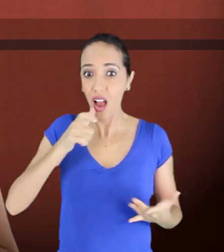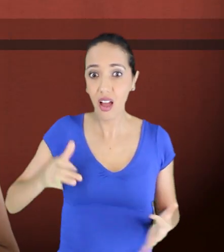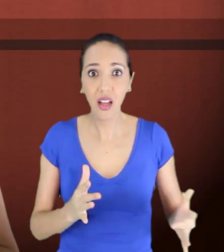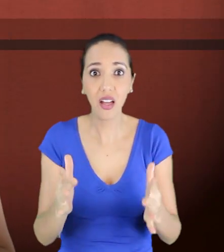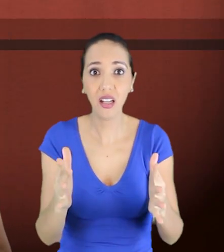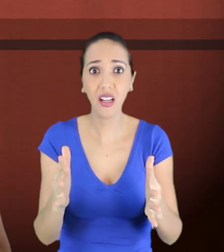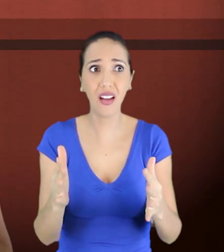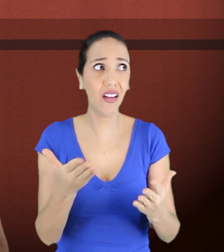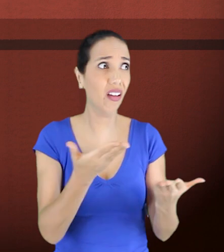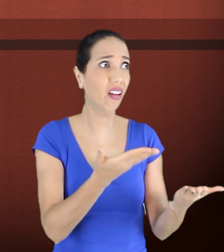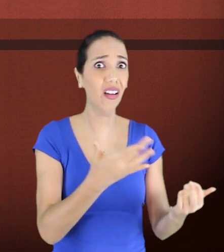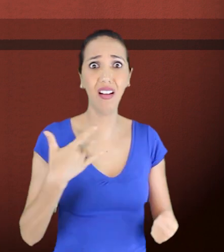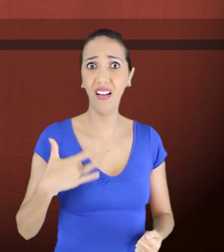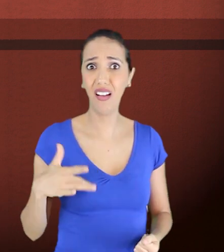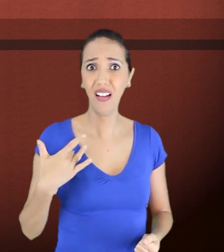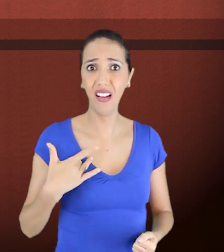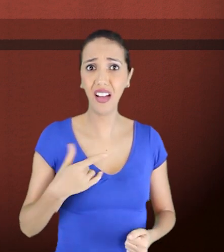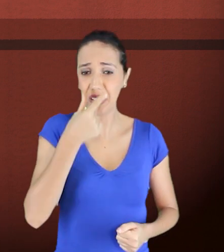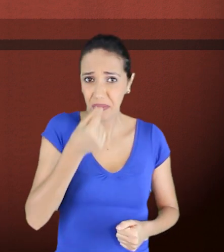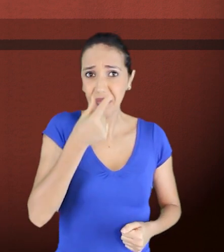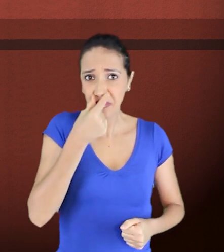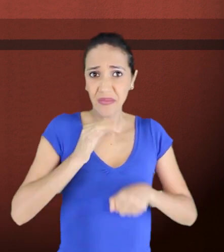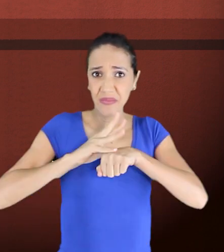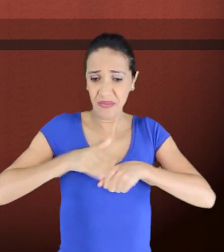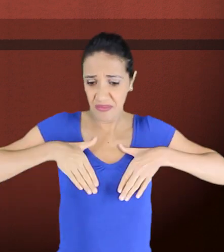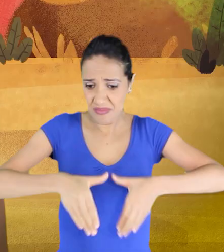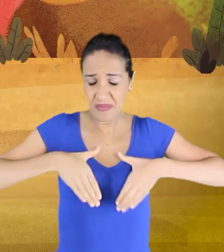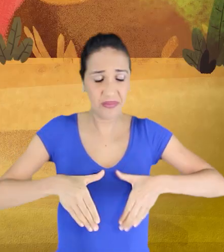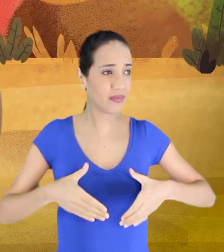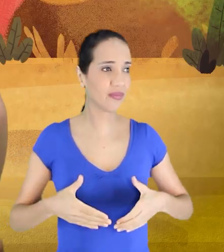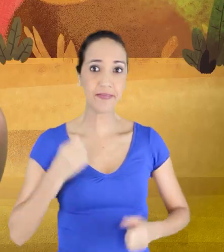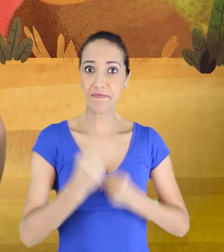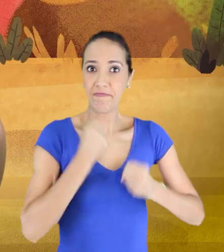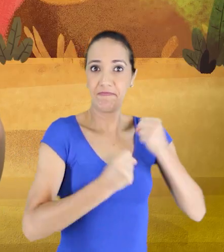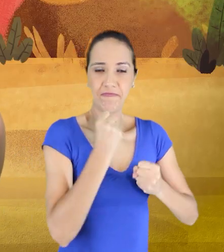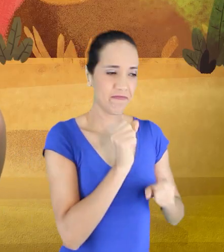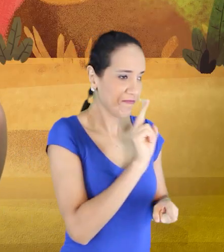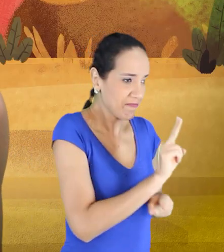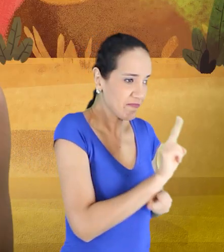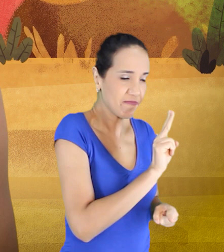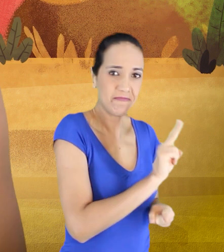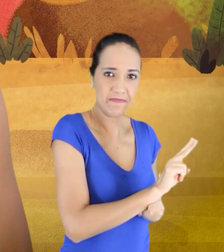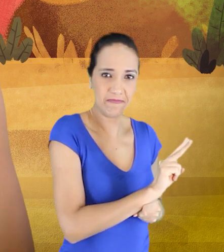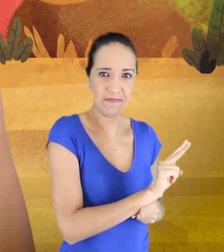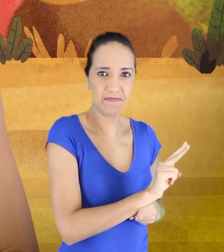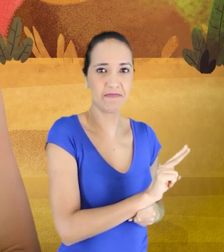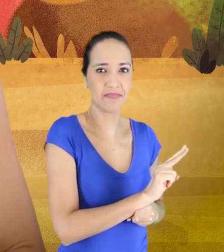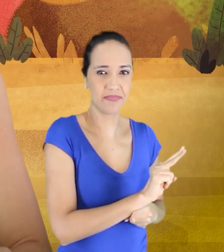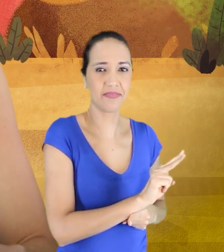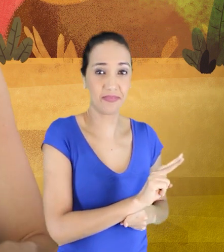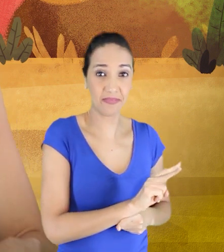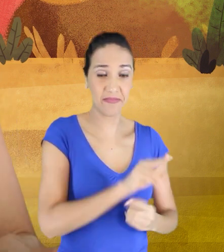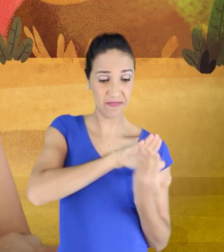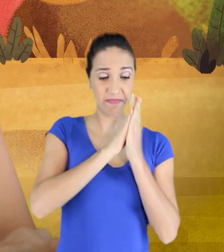A coitada é bem capaz de pegar uma pneumonia. E foi correndo cuidar dela. Estendeu a